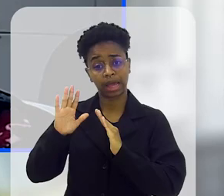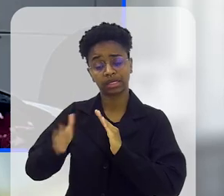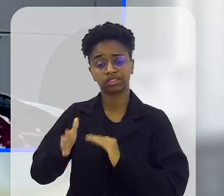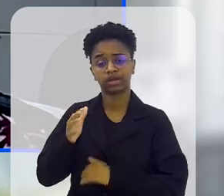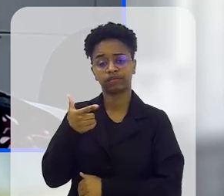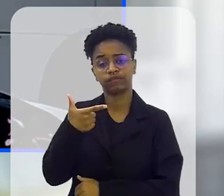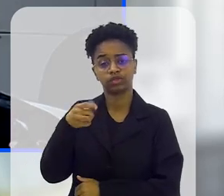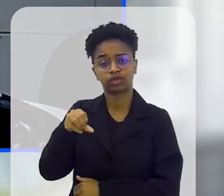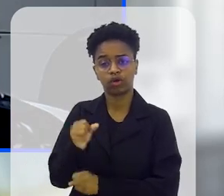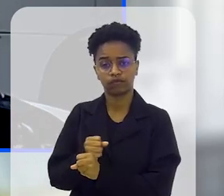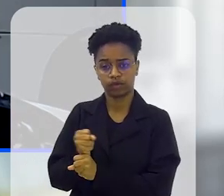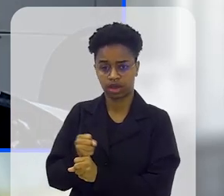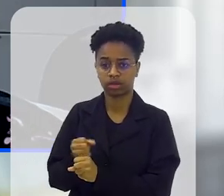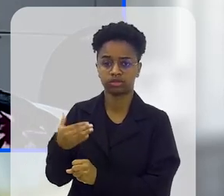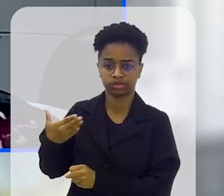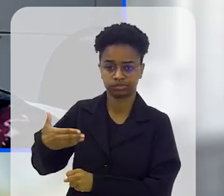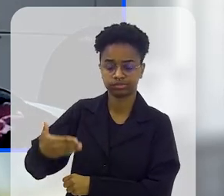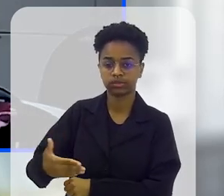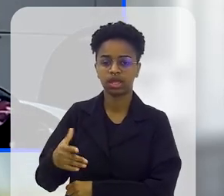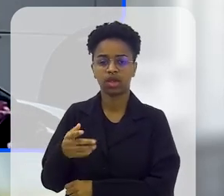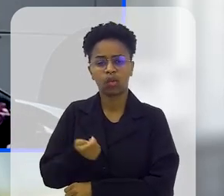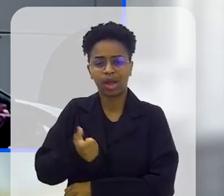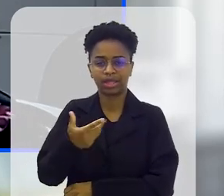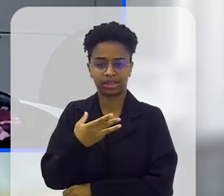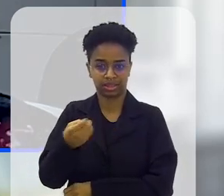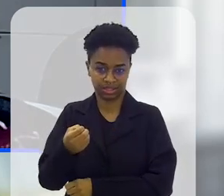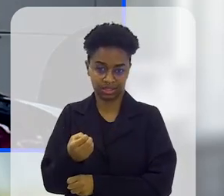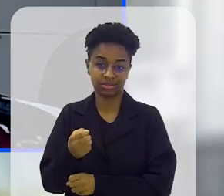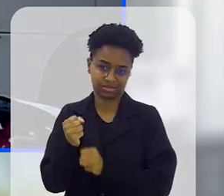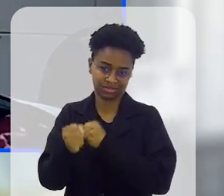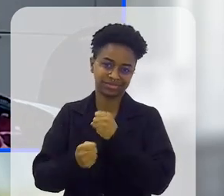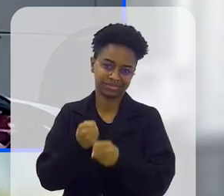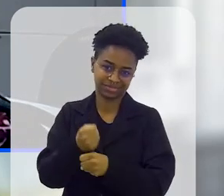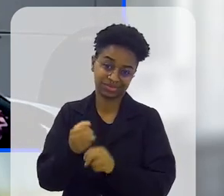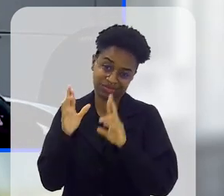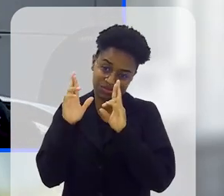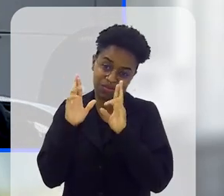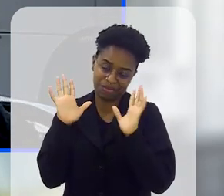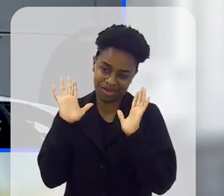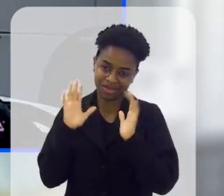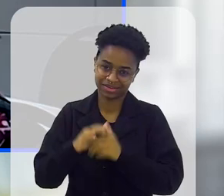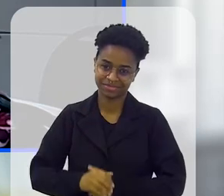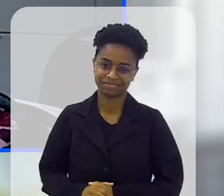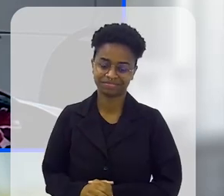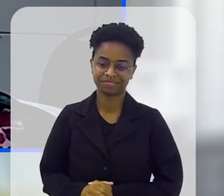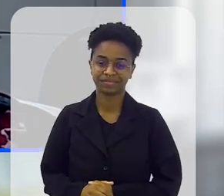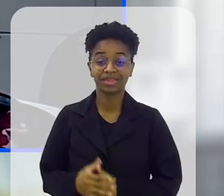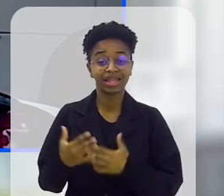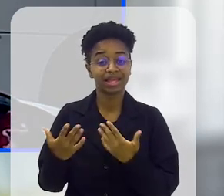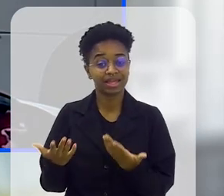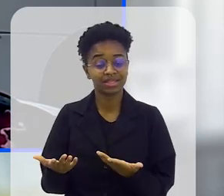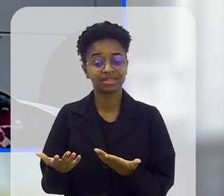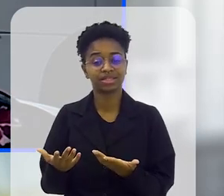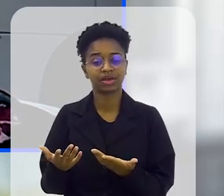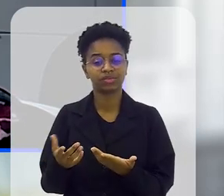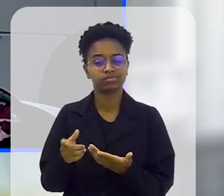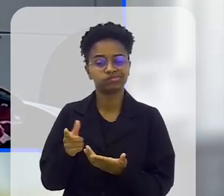existe há 29 anos, vamos completar 30 ano que vem, se Deus quiser, com muita